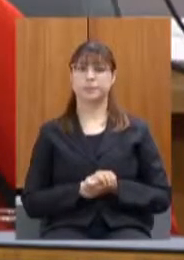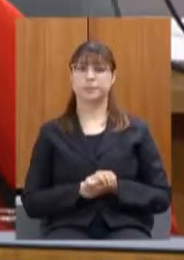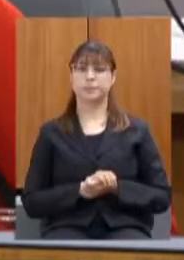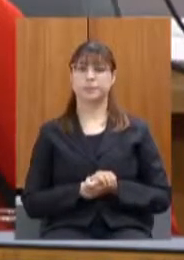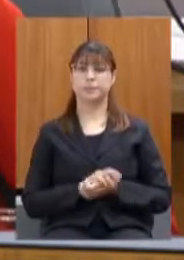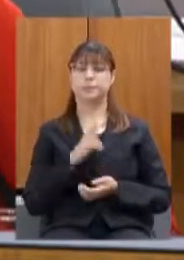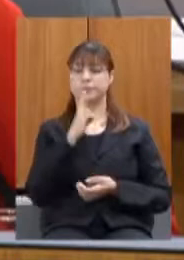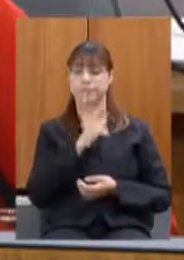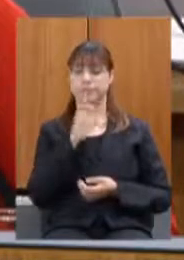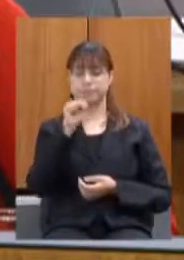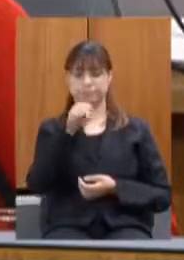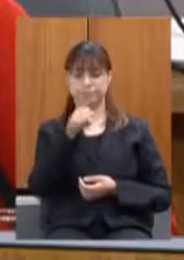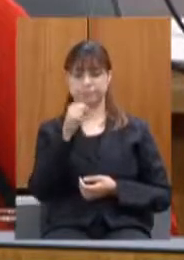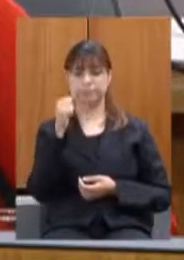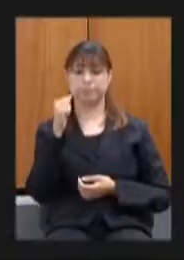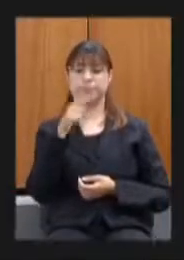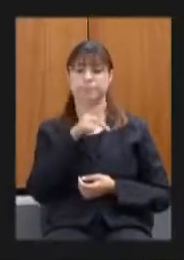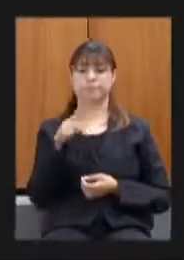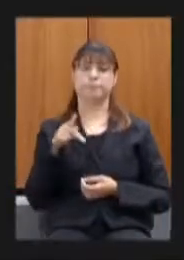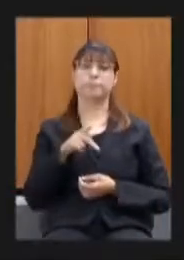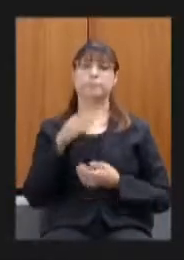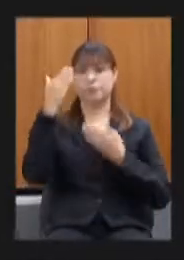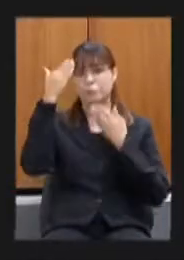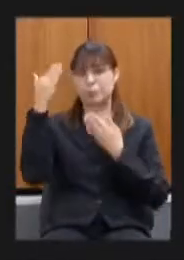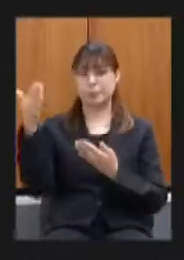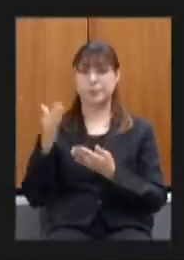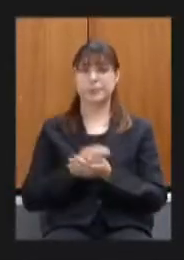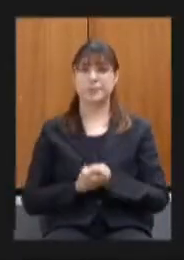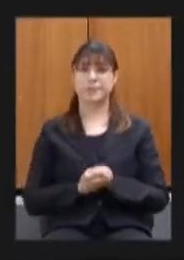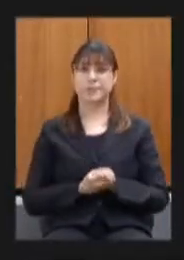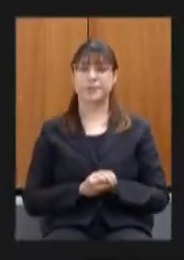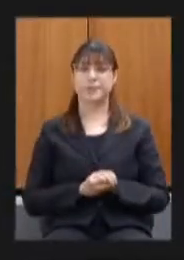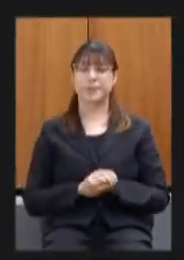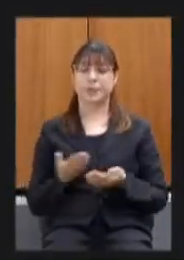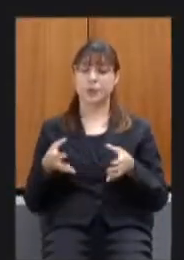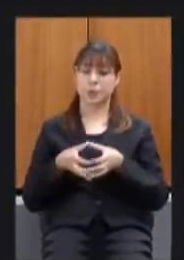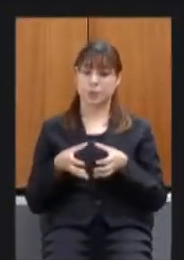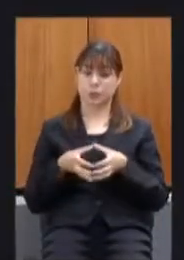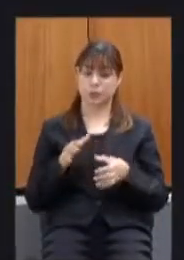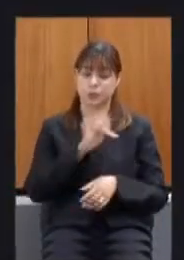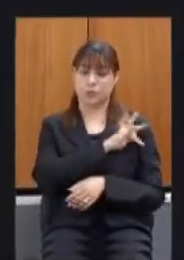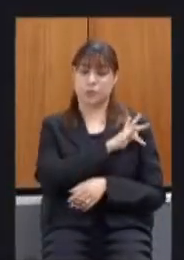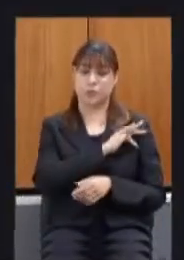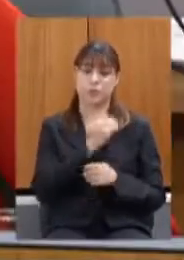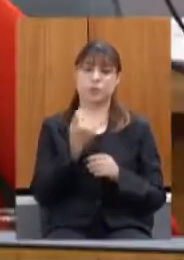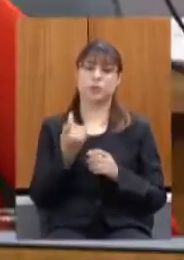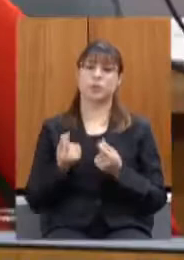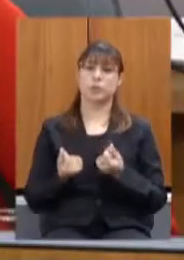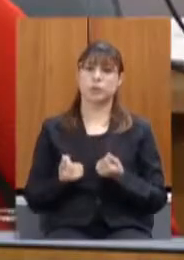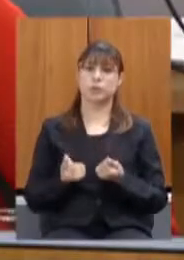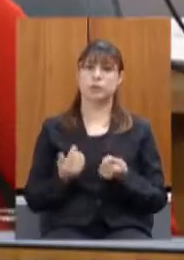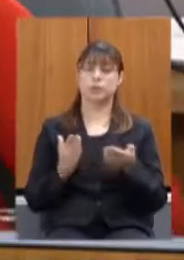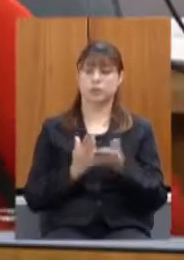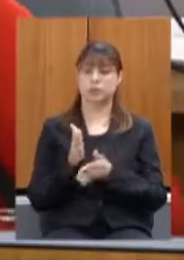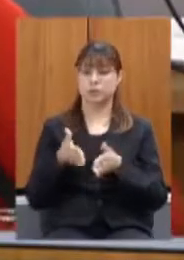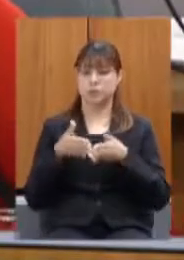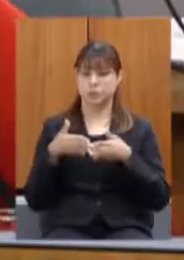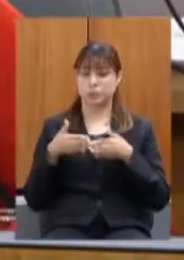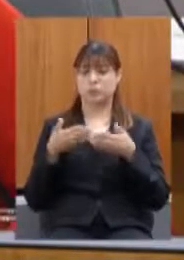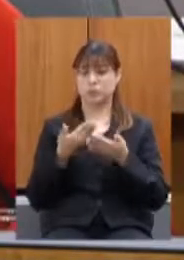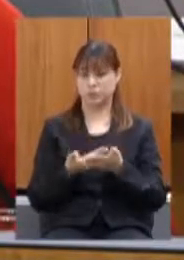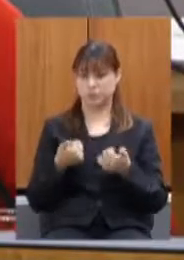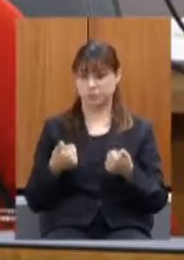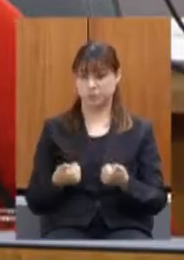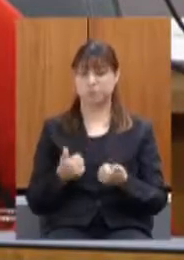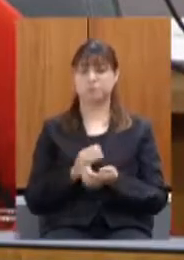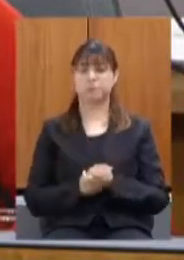voto sim presidente obrigada deputada na comissão de fiscalização financeira requerimentos aprovados vamos agora